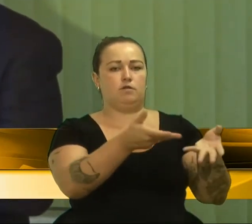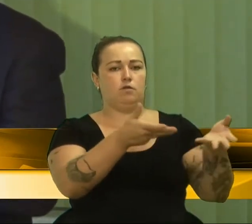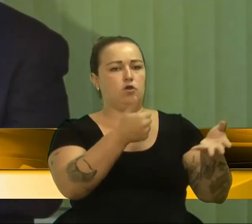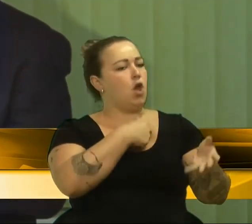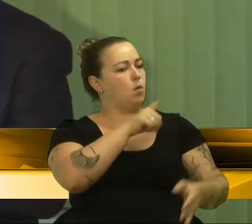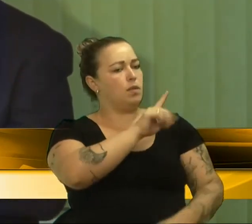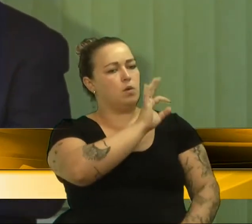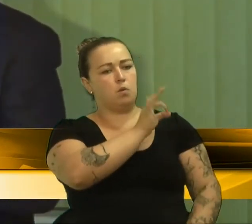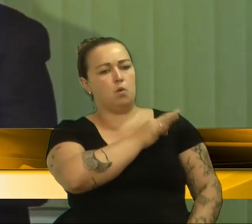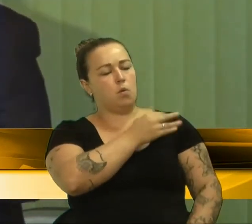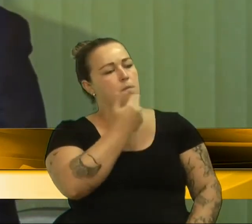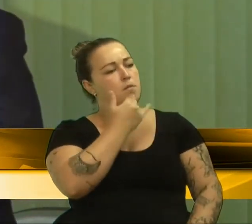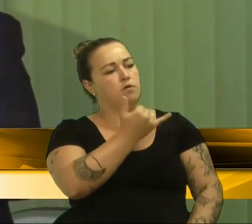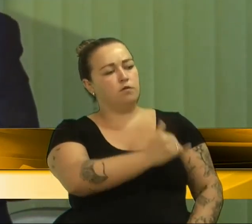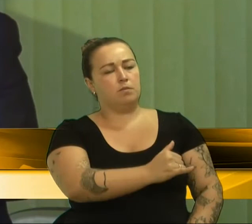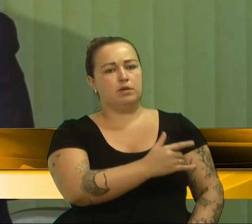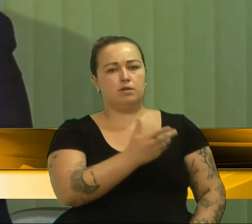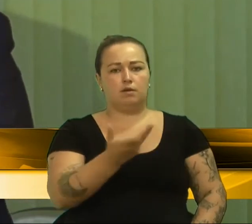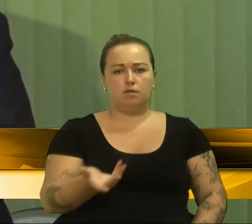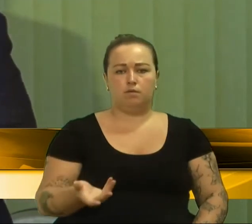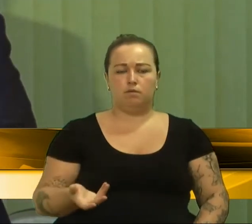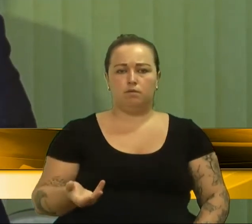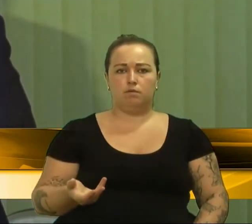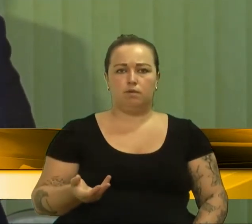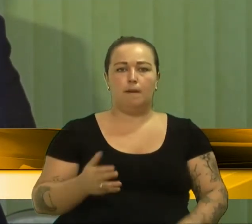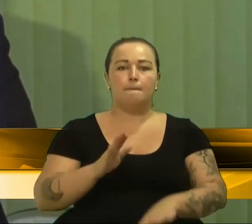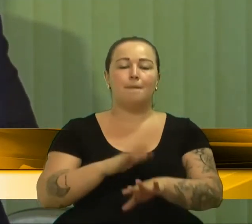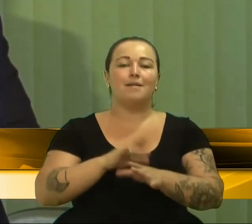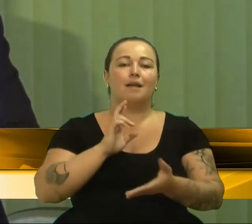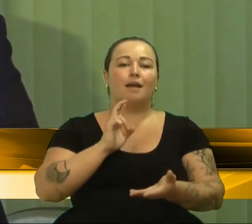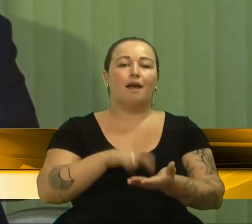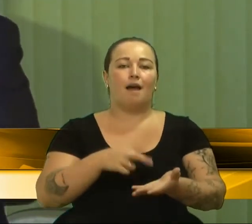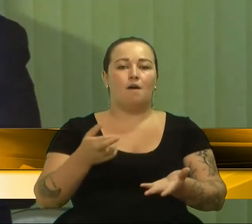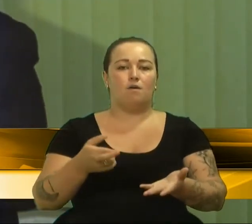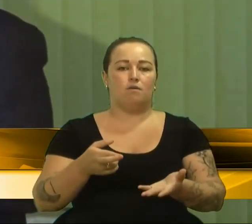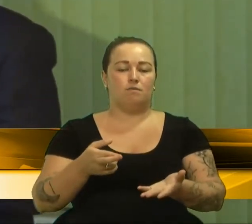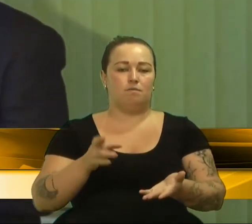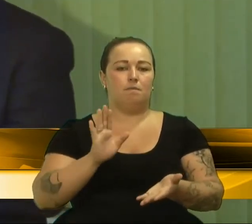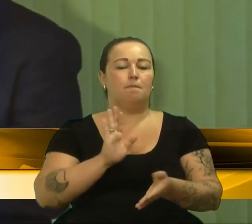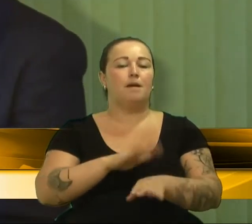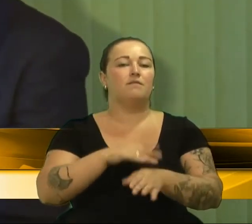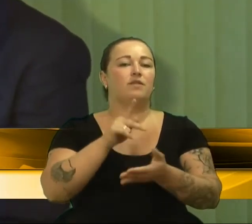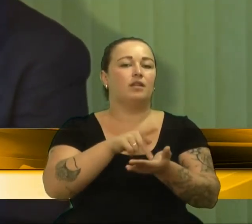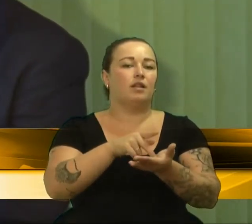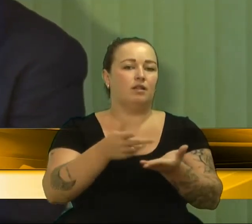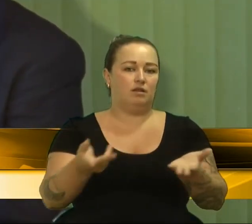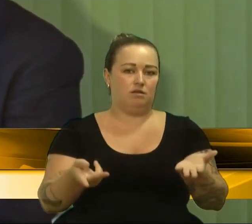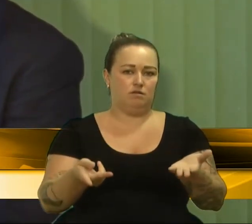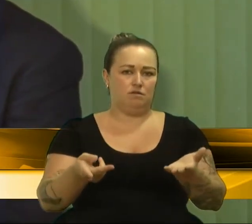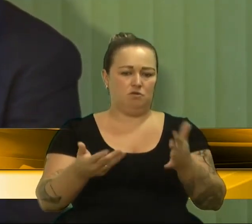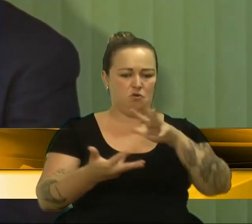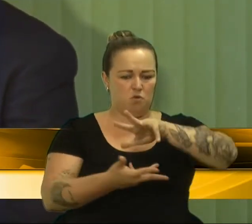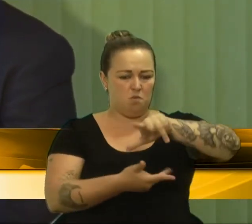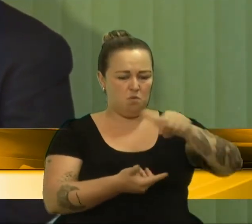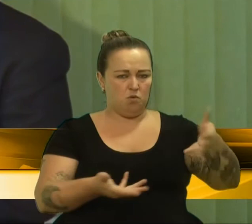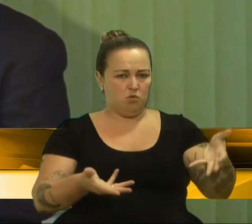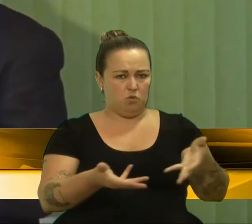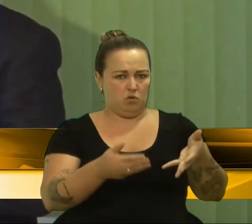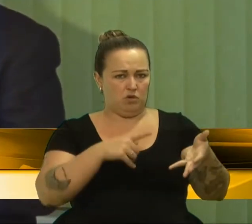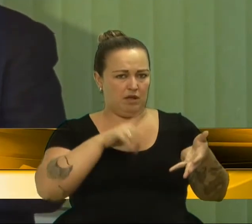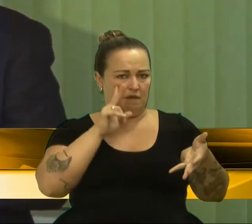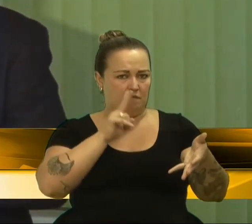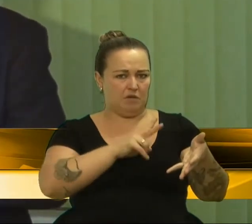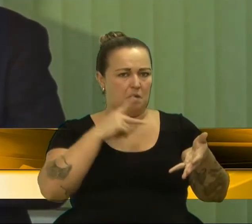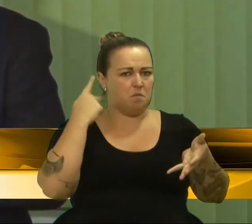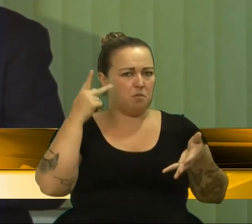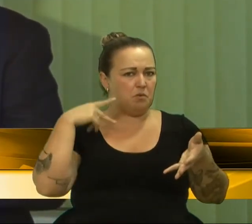não concordo com esse pedido de informações, acho que poderia ter conversado. É mais real, é mais autêntico, é mais verdadeiro. Num mundo onde a gente tem visto a